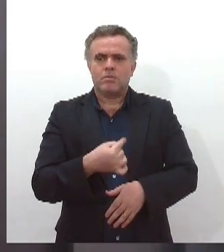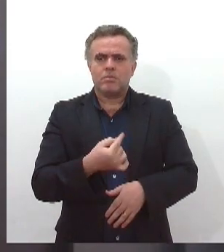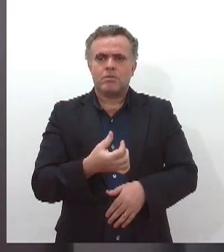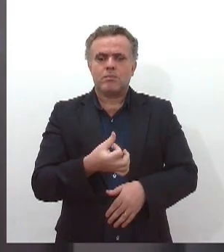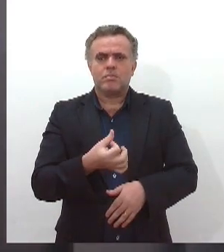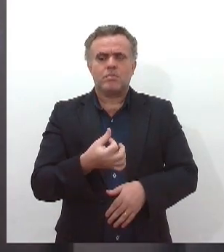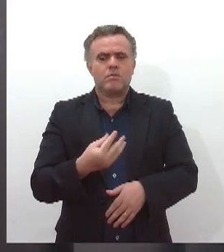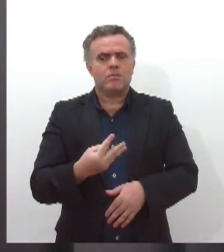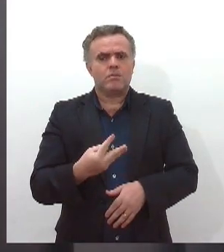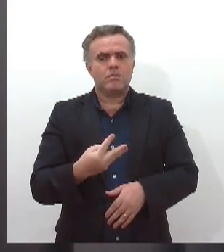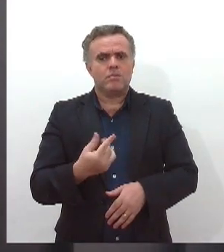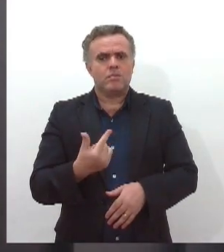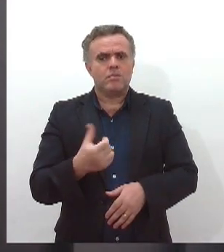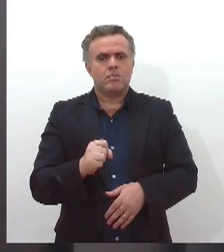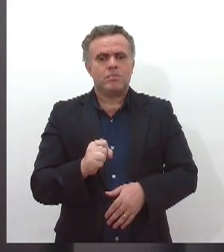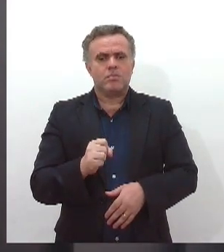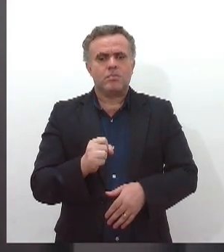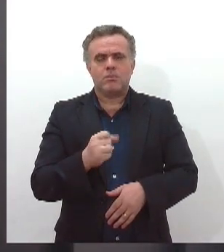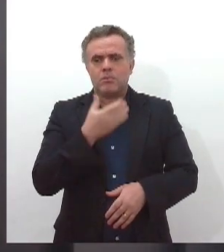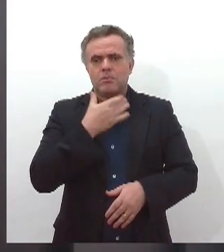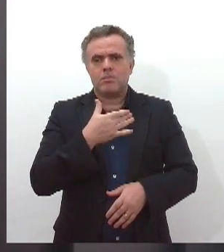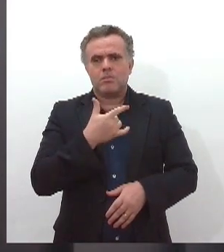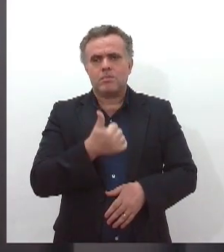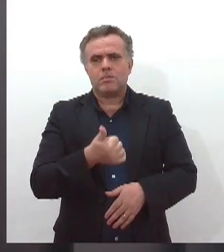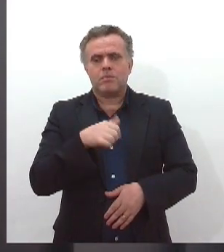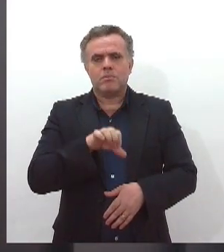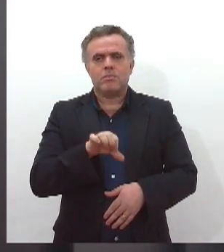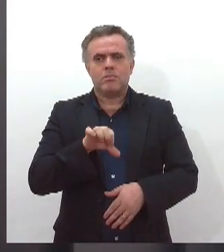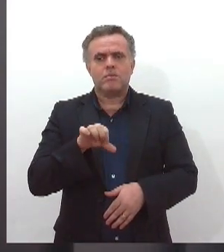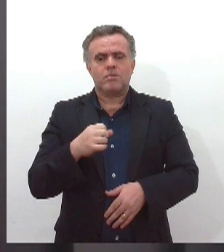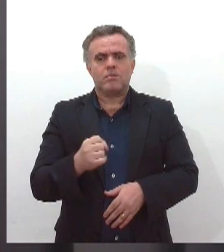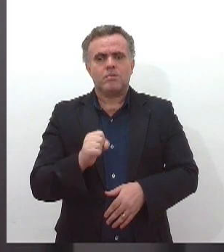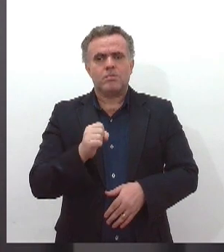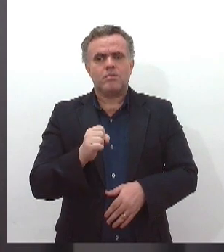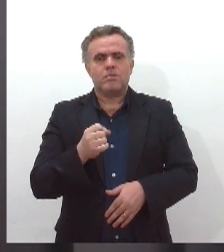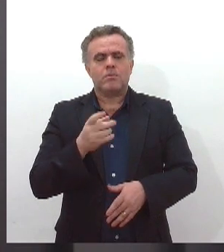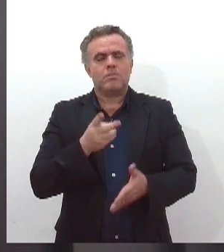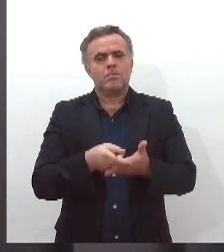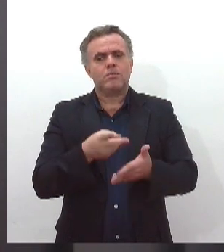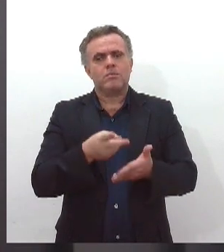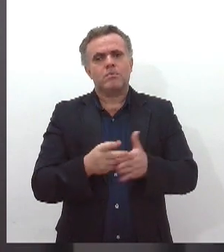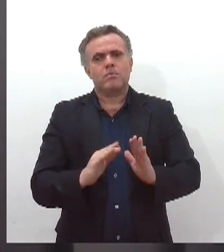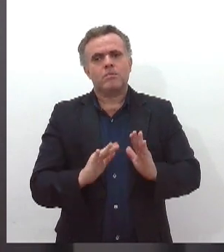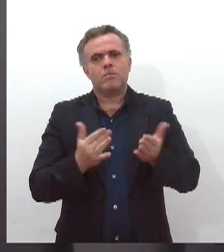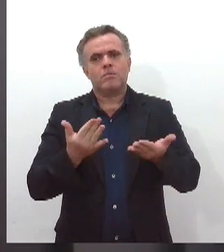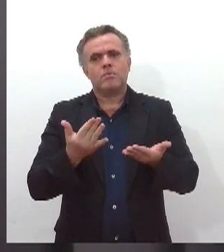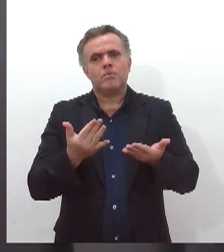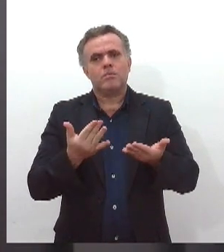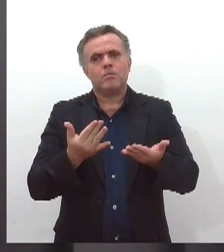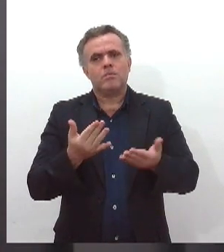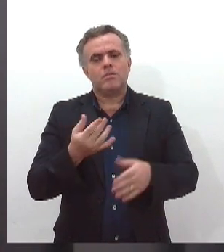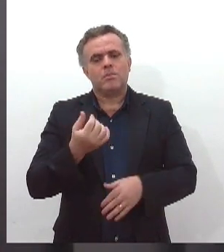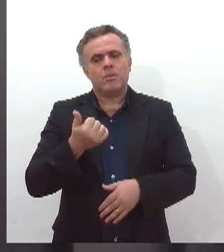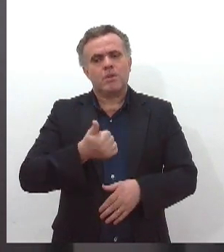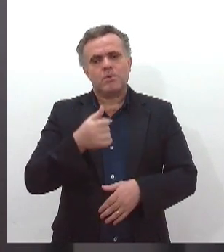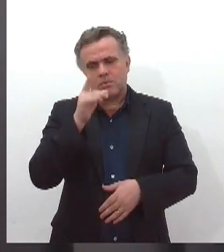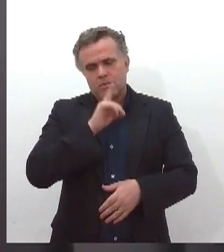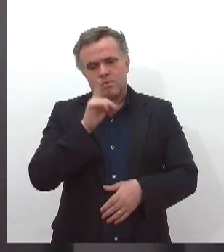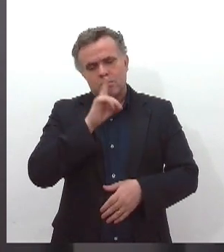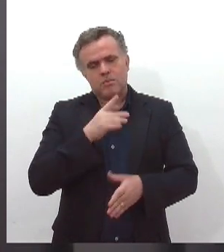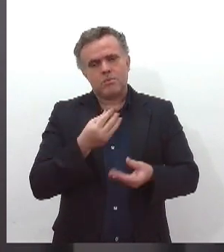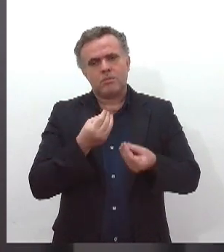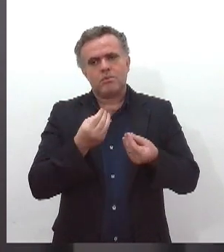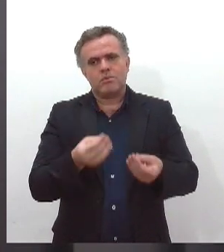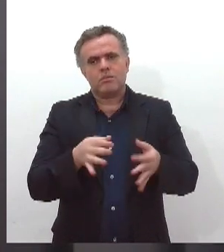dezembro de 1998, que fixa a comemoração para o primeiro domingo de março de cada ano. De acordo com o